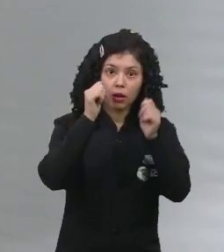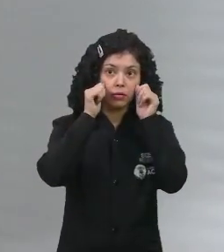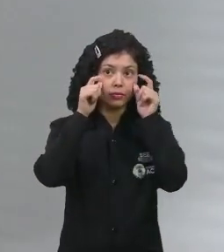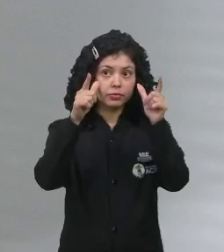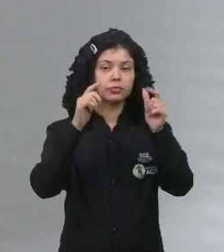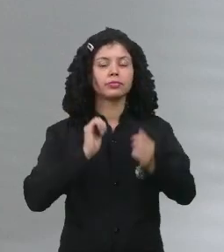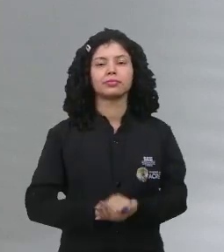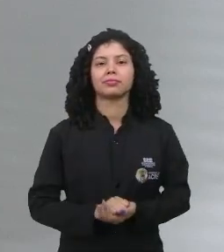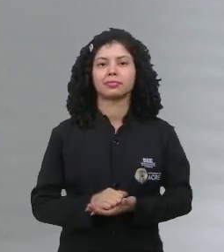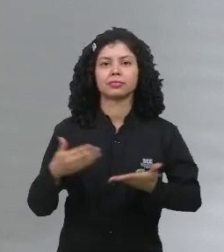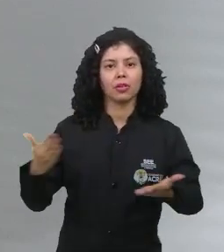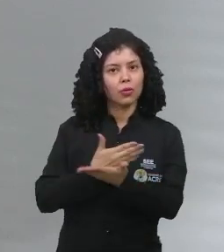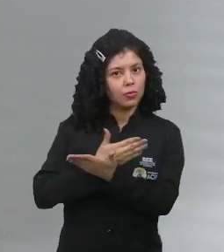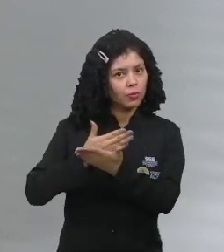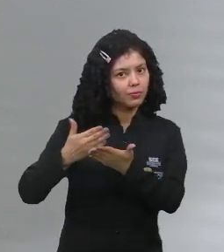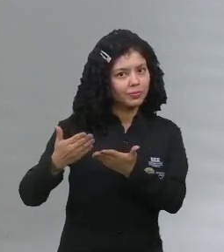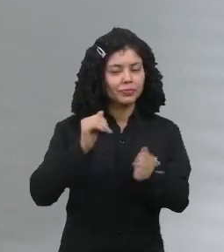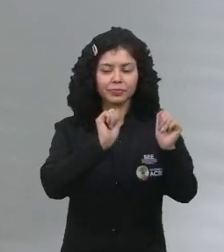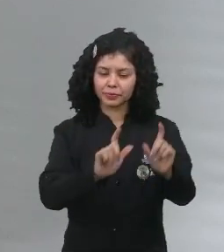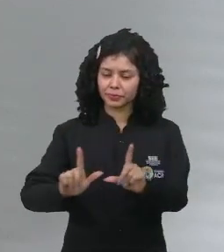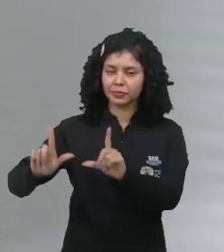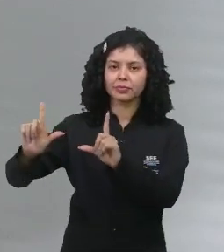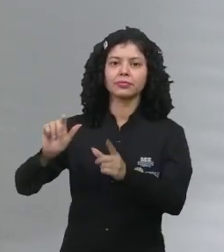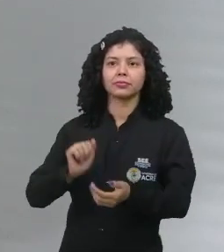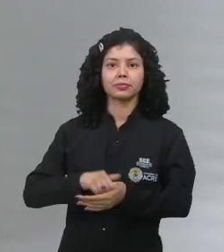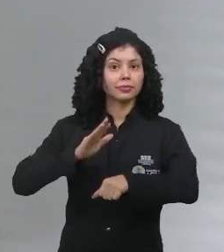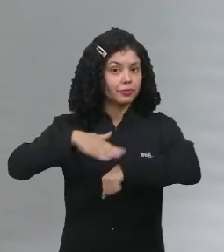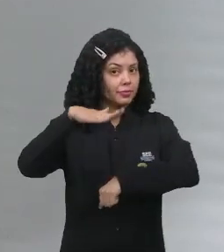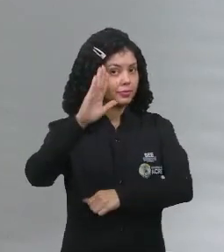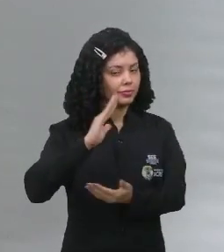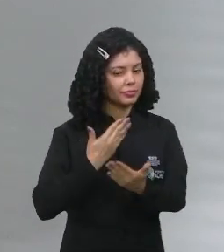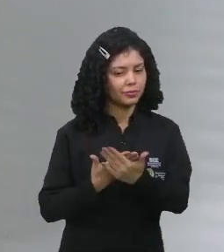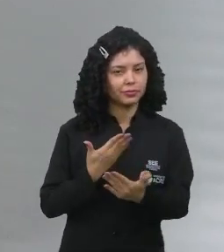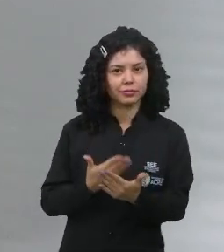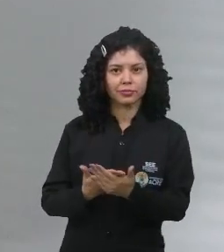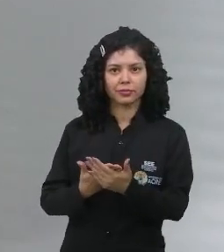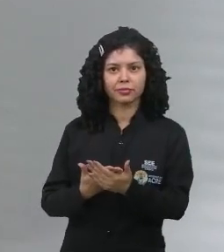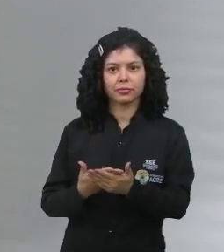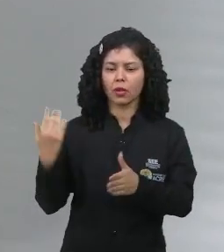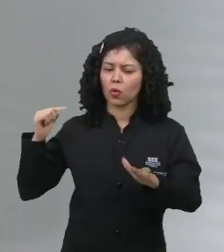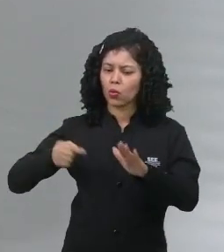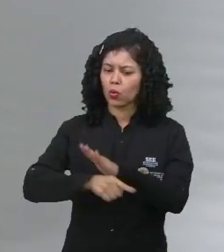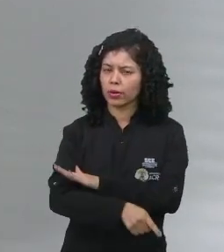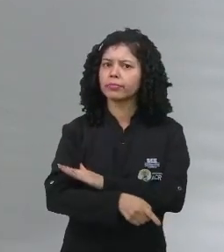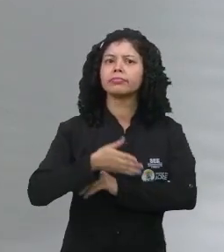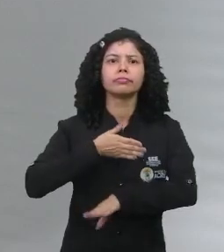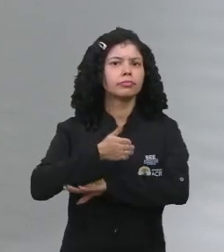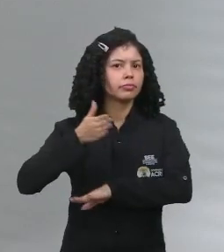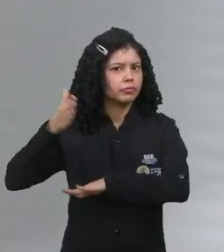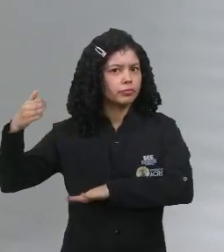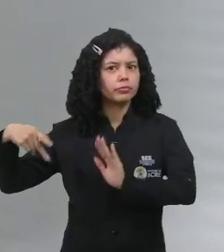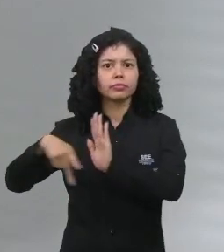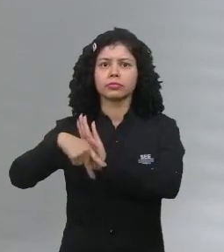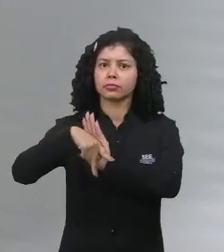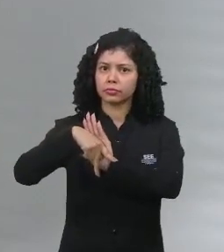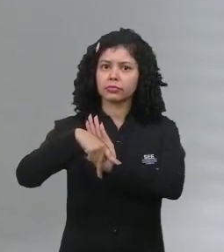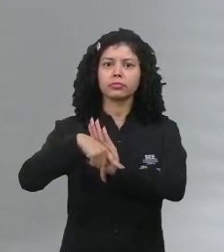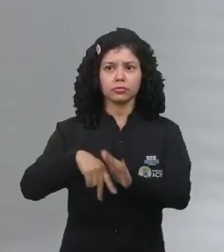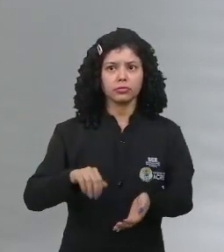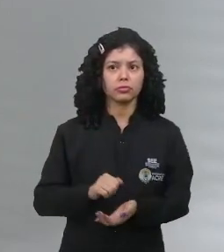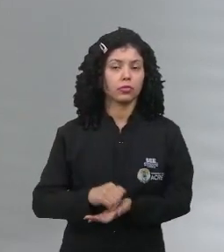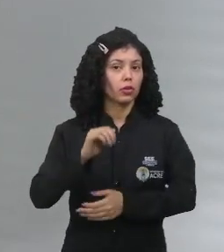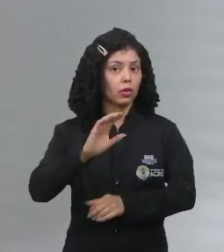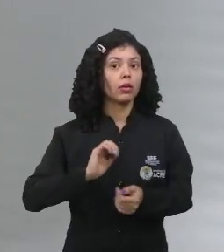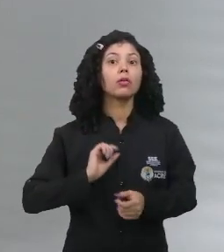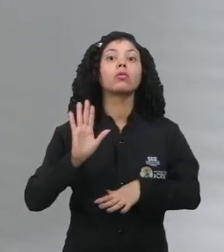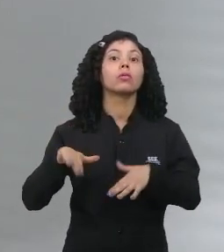para que você comece a acompanhar mais uma aula de rotas de aprofundamento, especificamente do seu